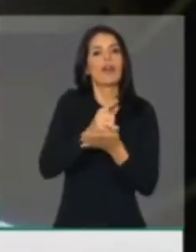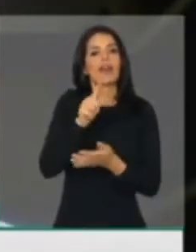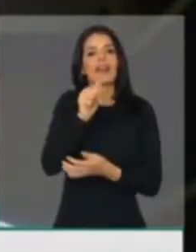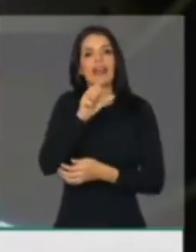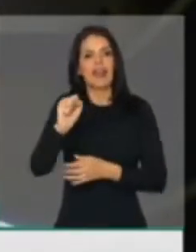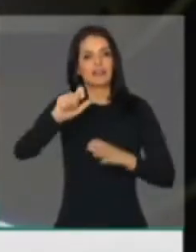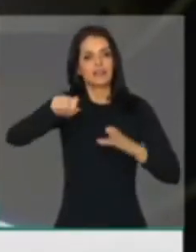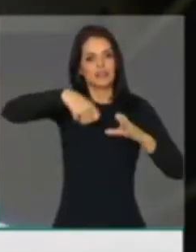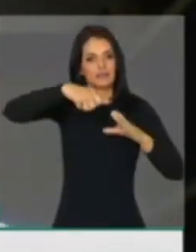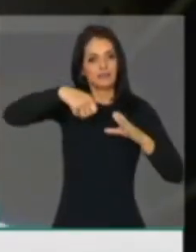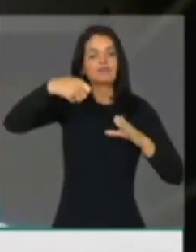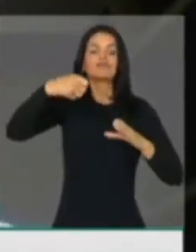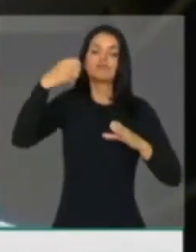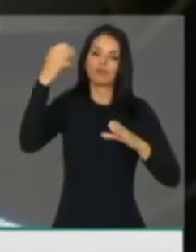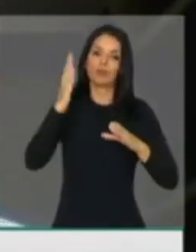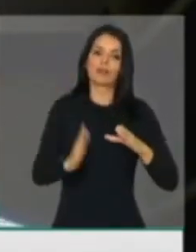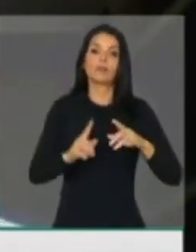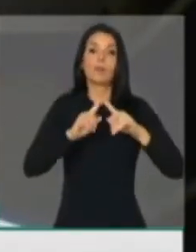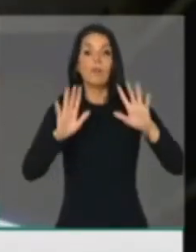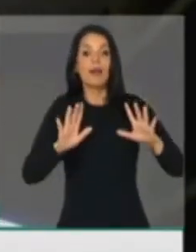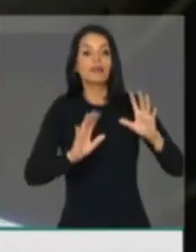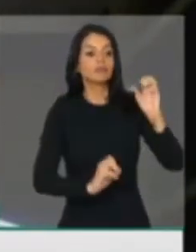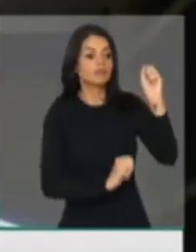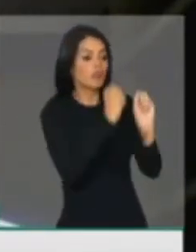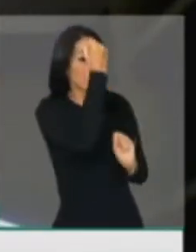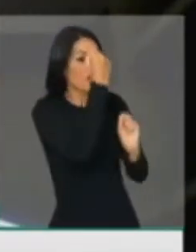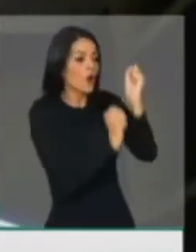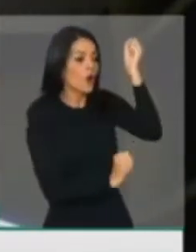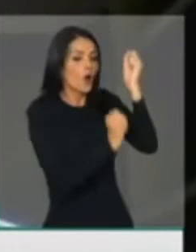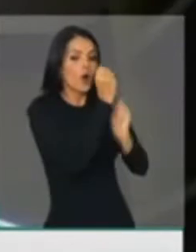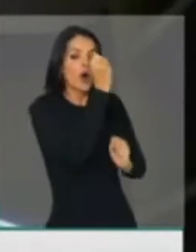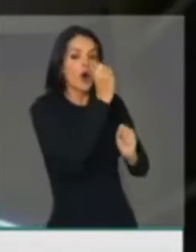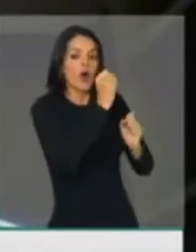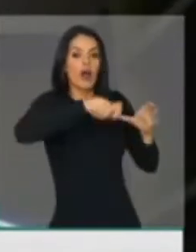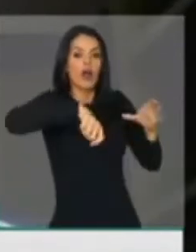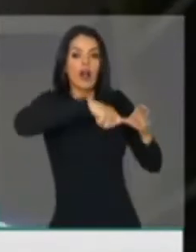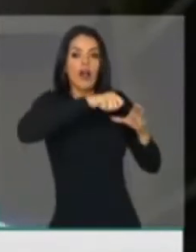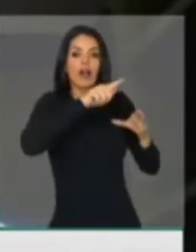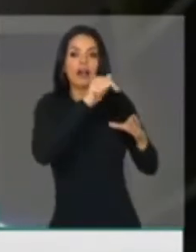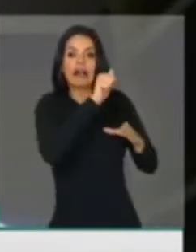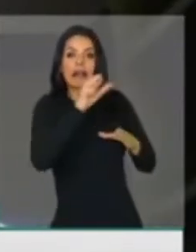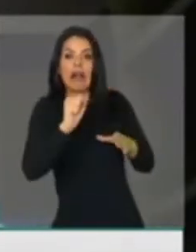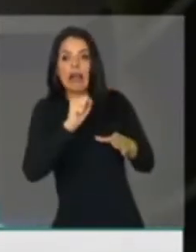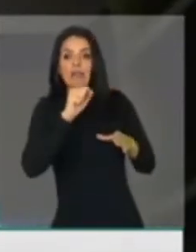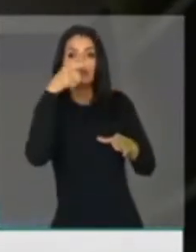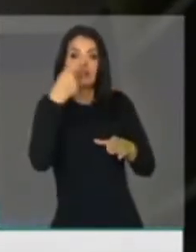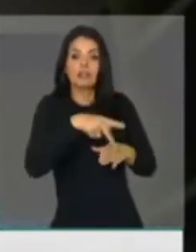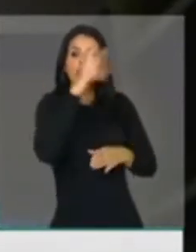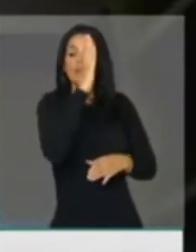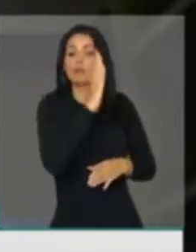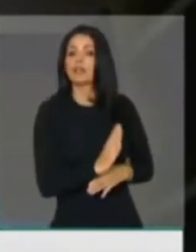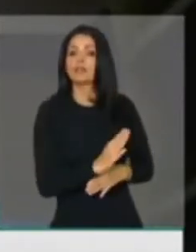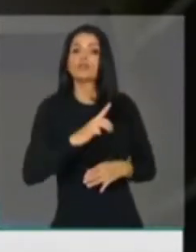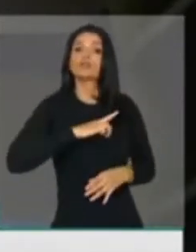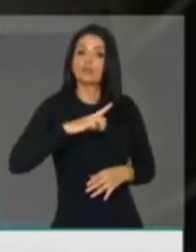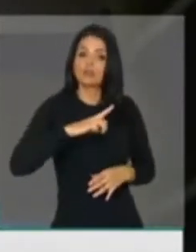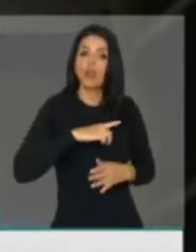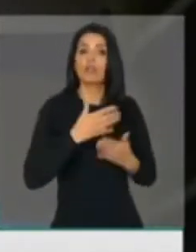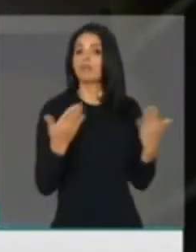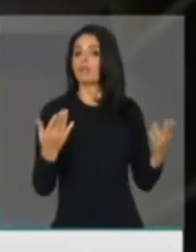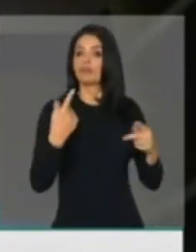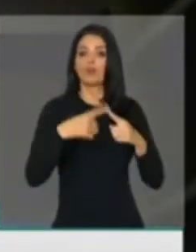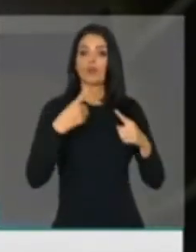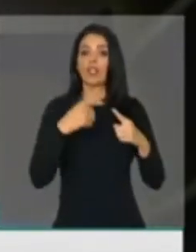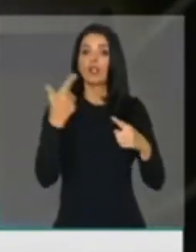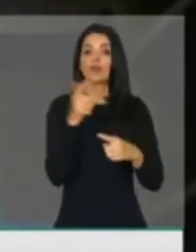de que a produção de gás é praticamente reinjetada nos postos de petróleo, porque não tem